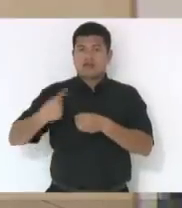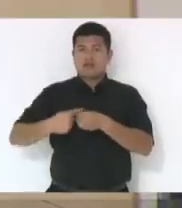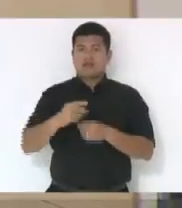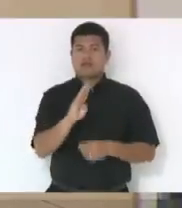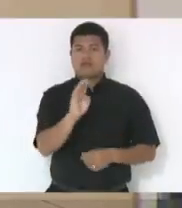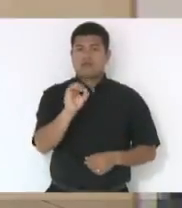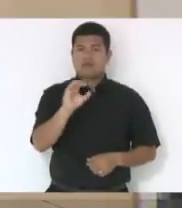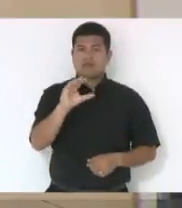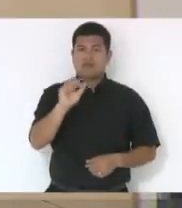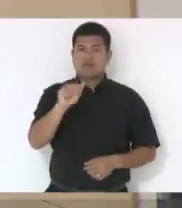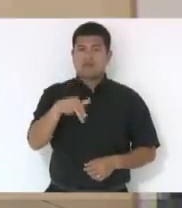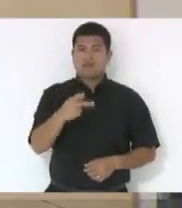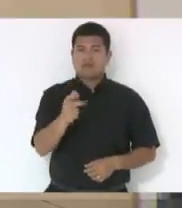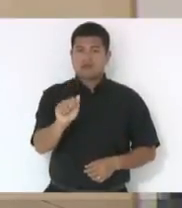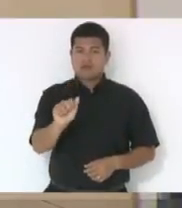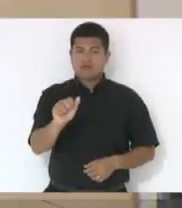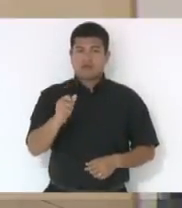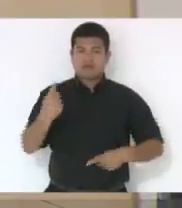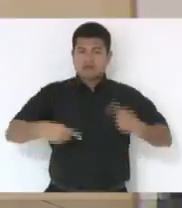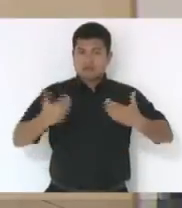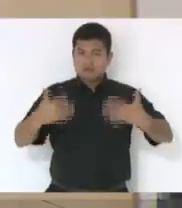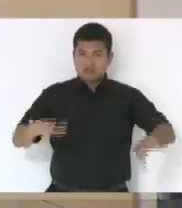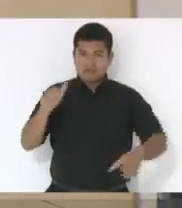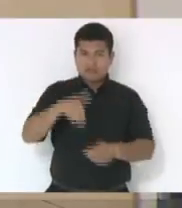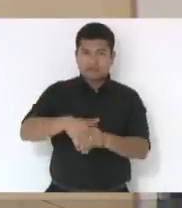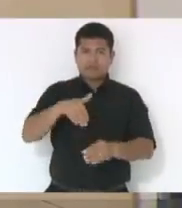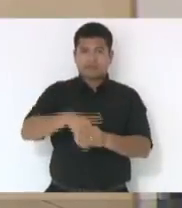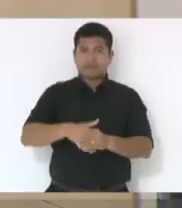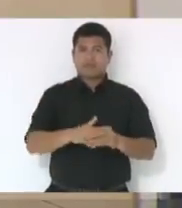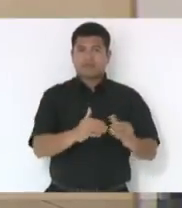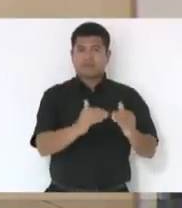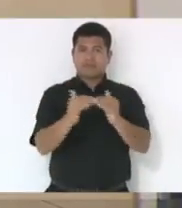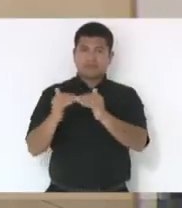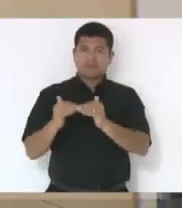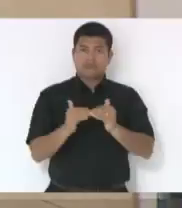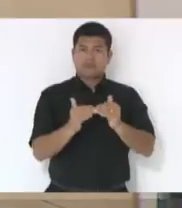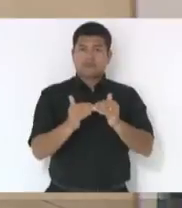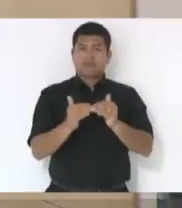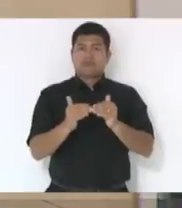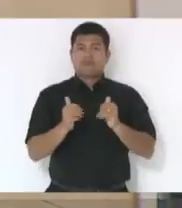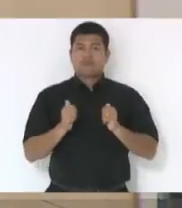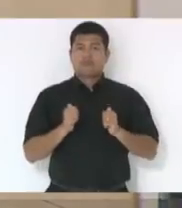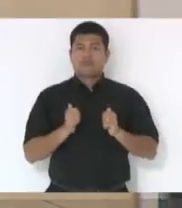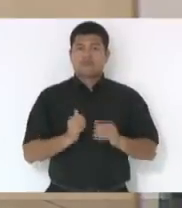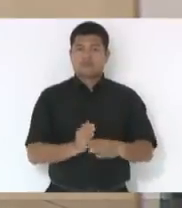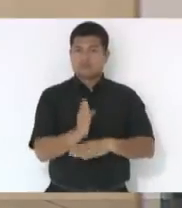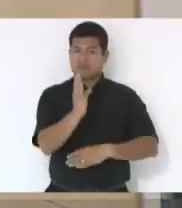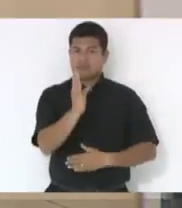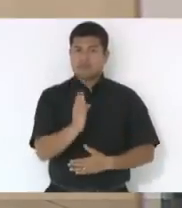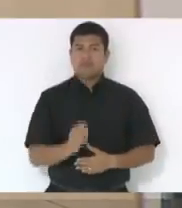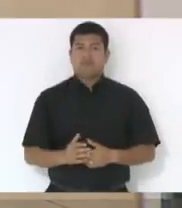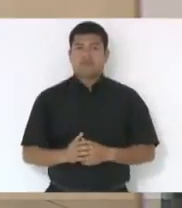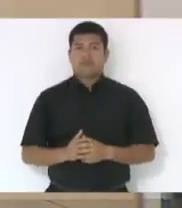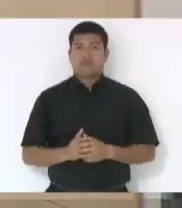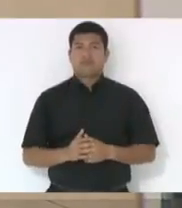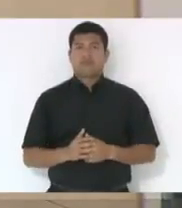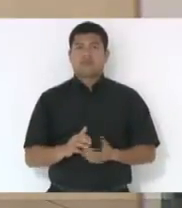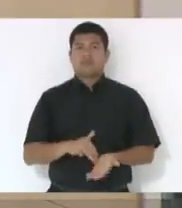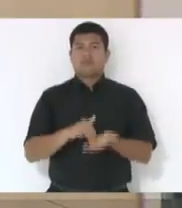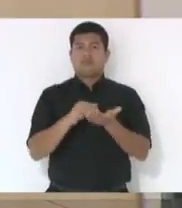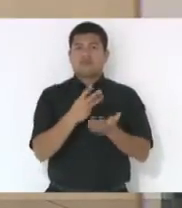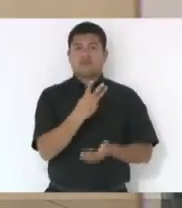discussão, não haver no quinquedo discutir em votação, quem estiver de acordo, permanece como se encontra aprovado. Moção